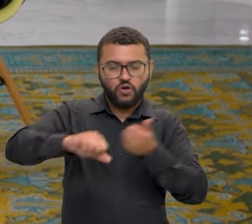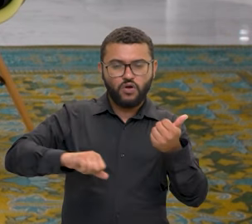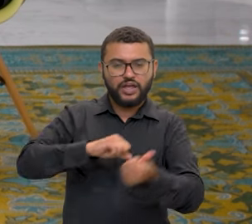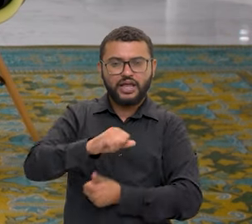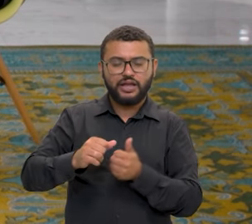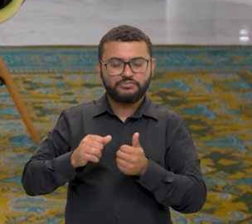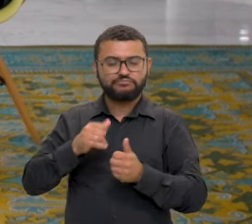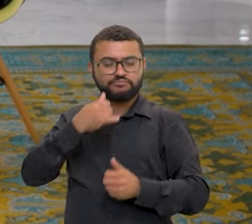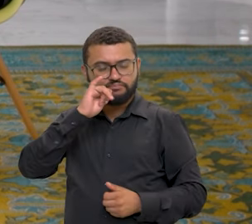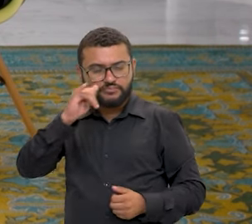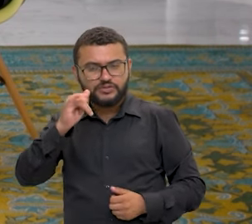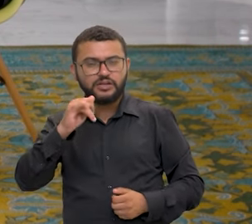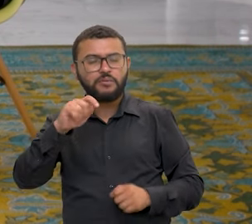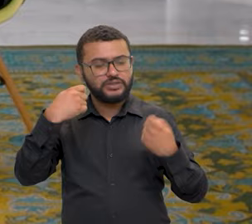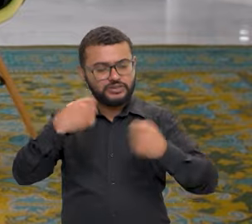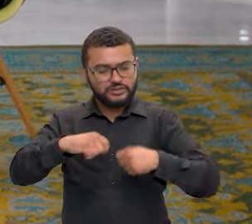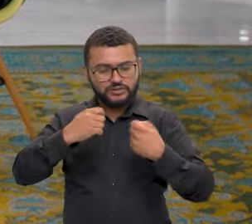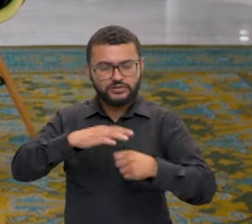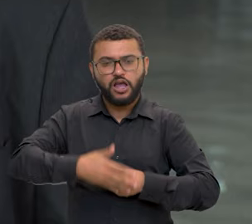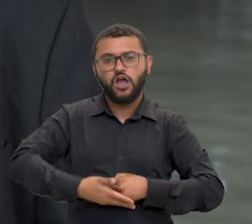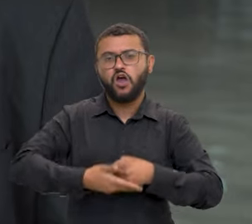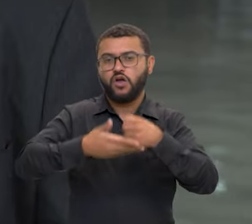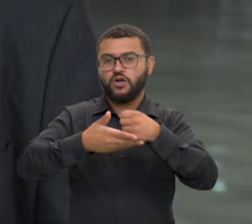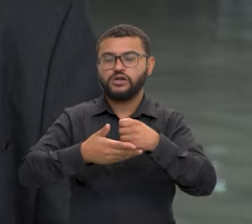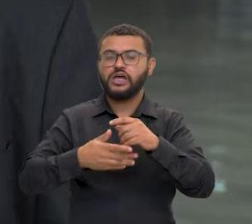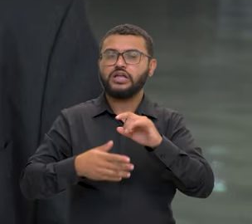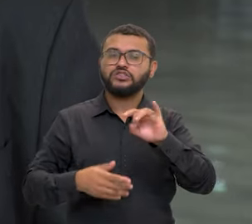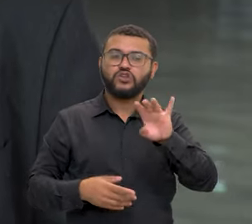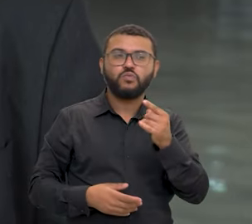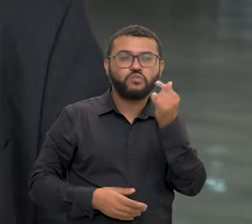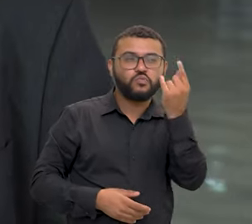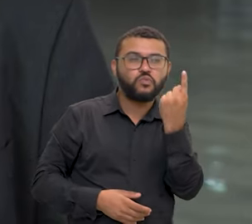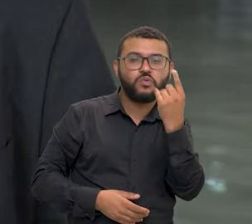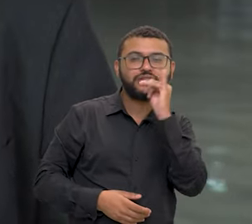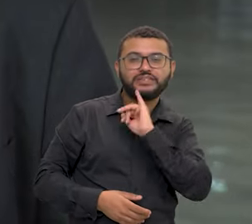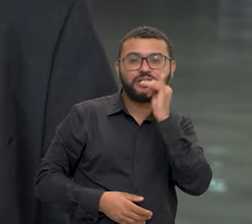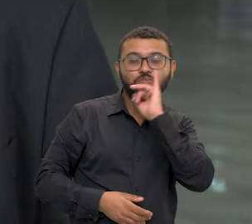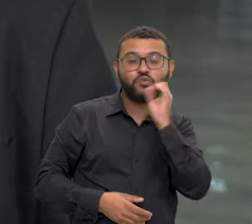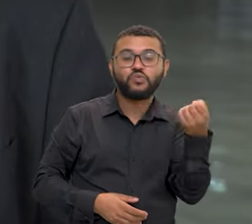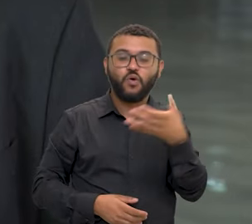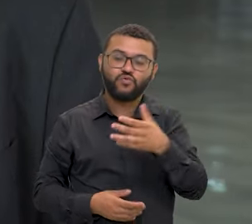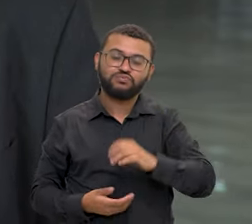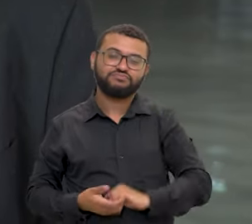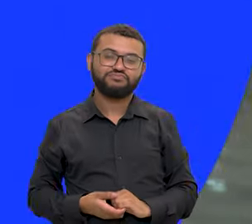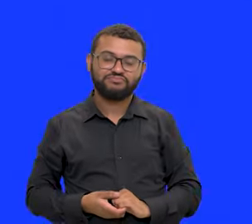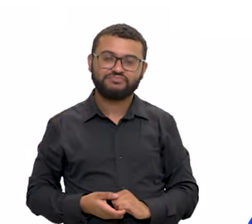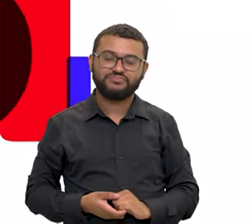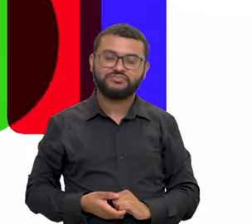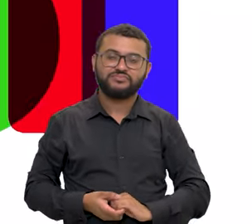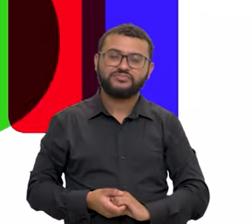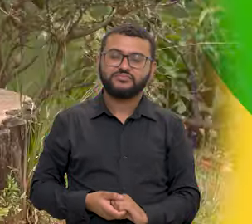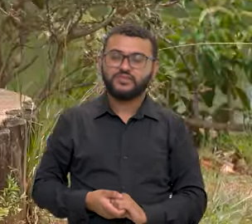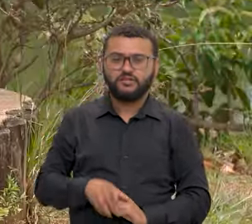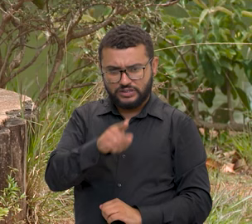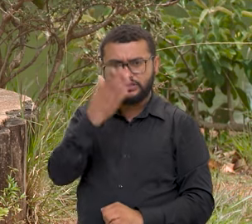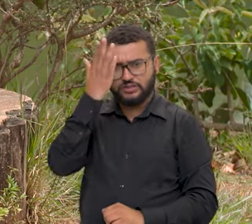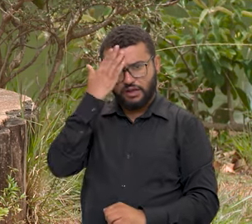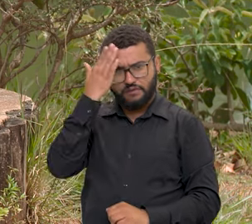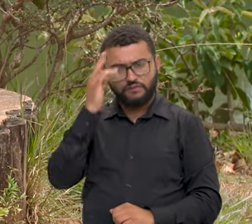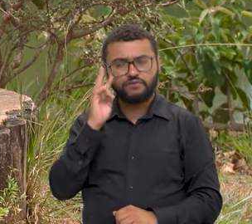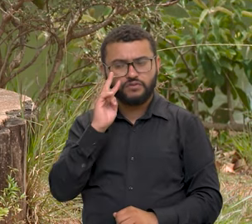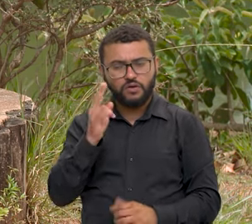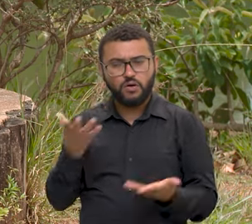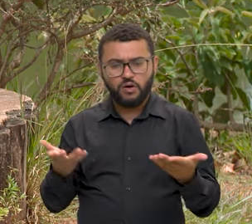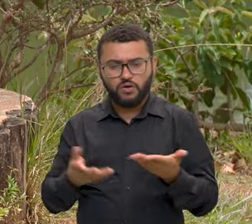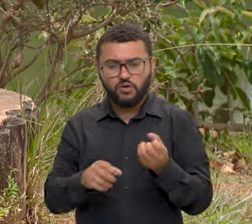energética e transição ecológica, né? Esse é um dos exemplos de novidade. Como